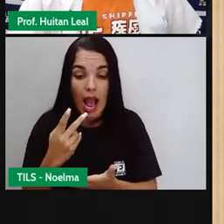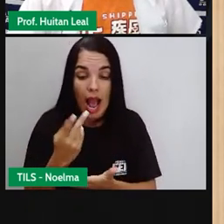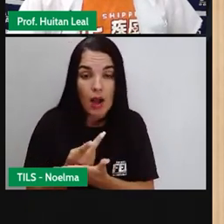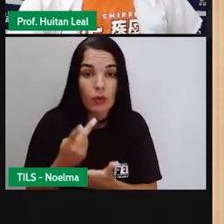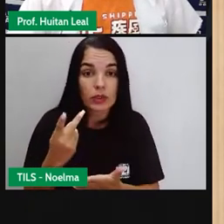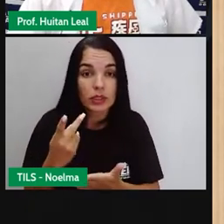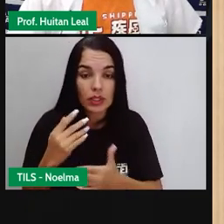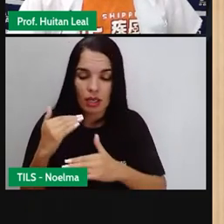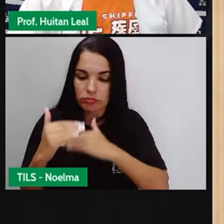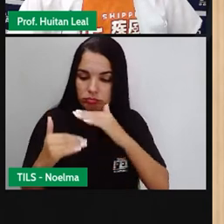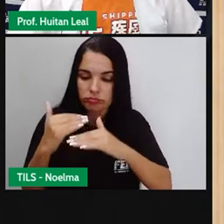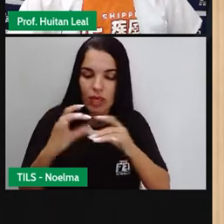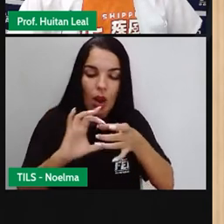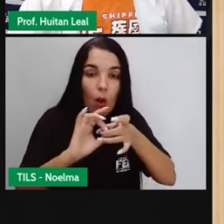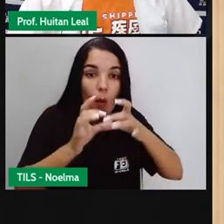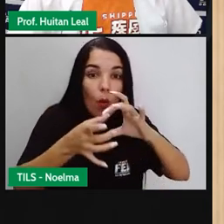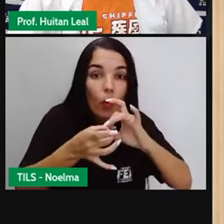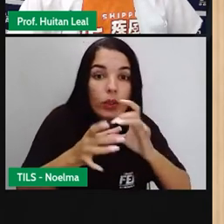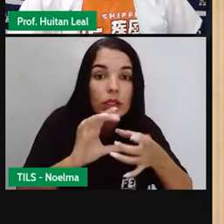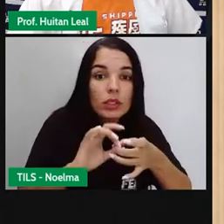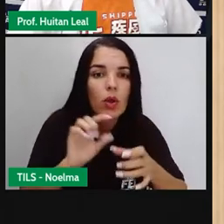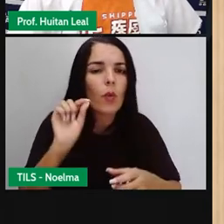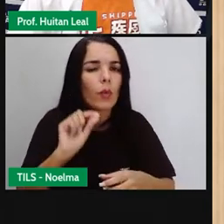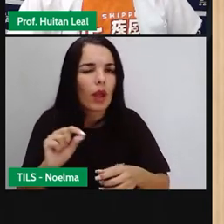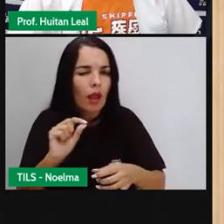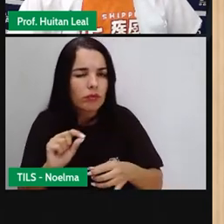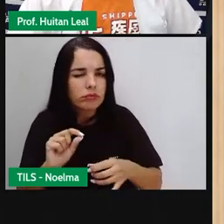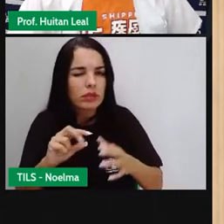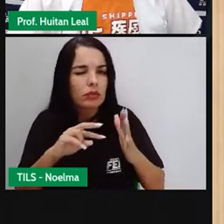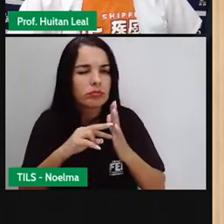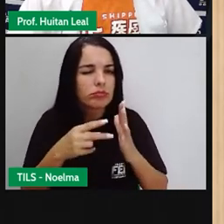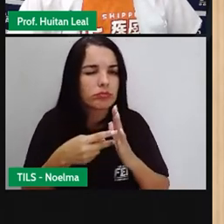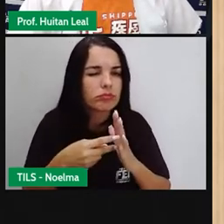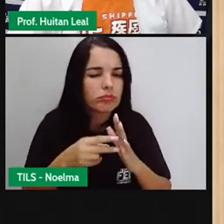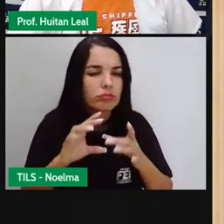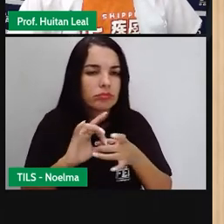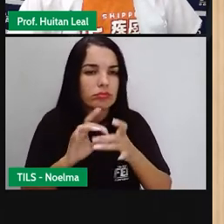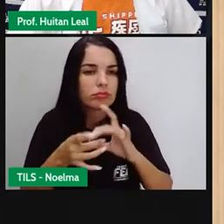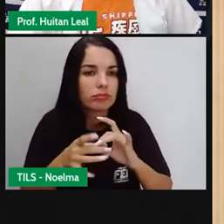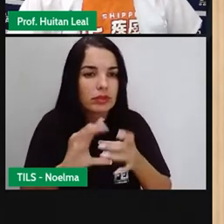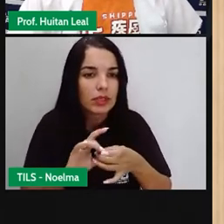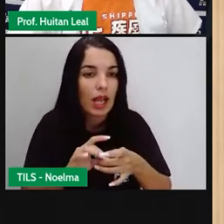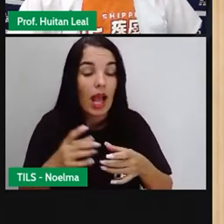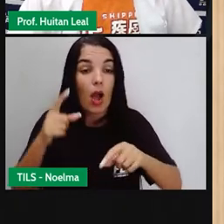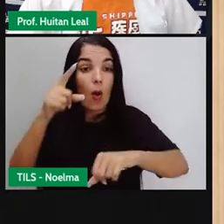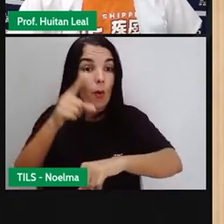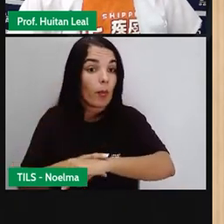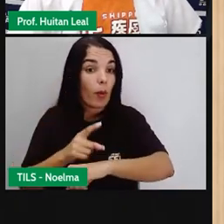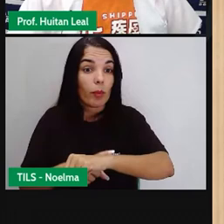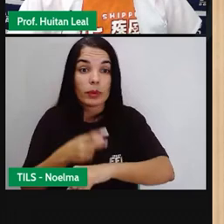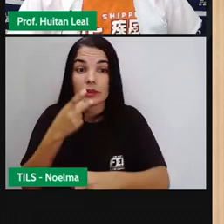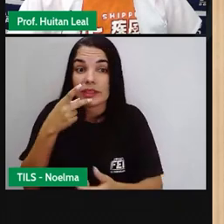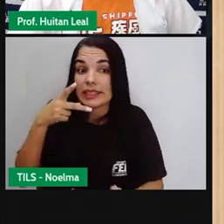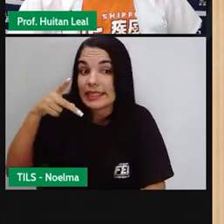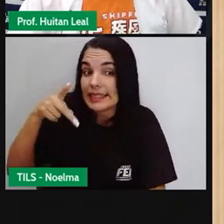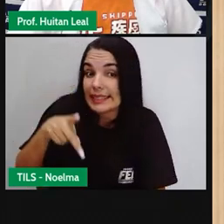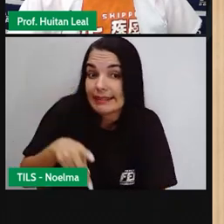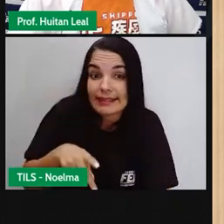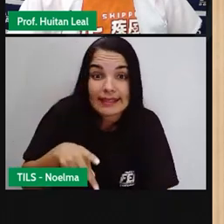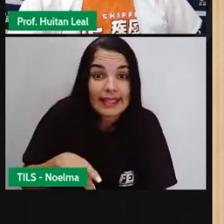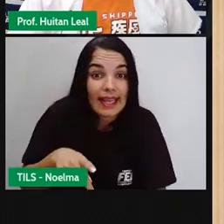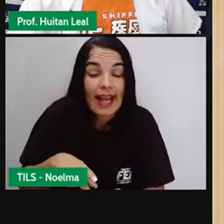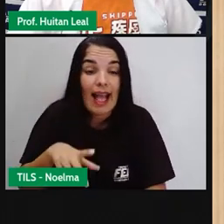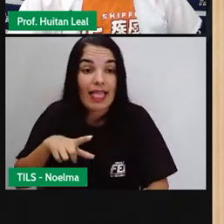Contexto é a situação que estimula a produção da frase. Então, toda frase